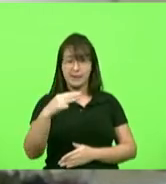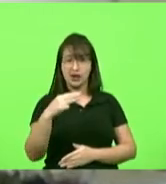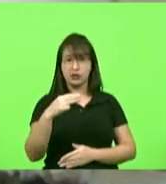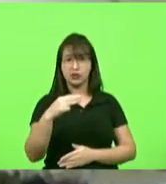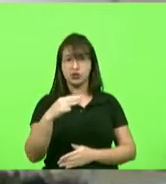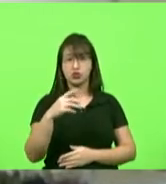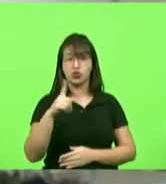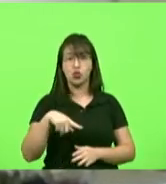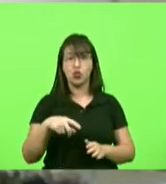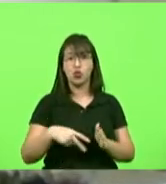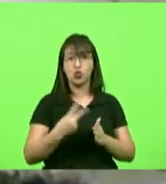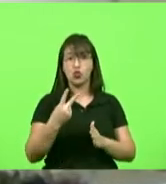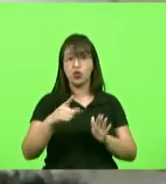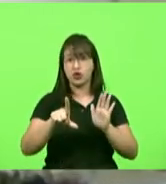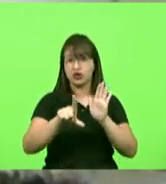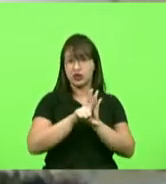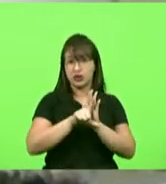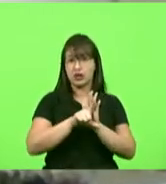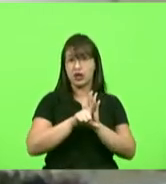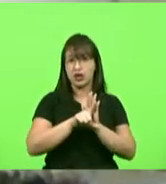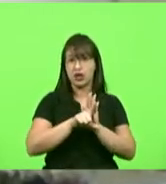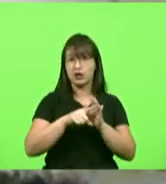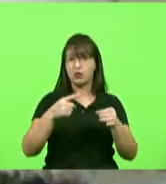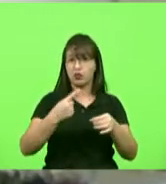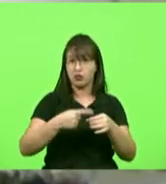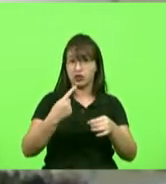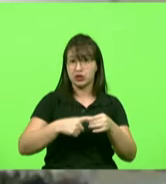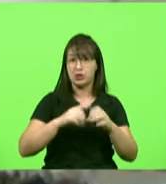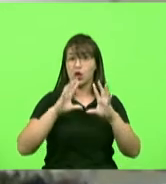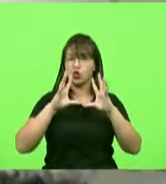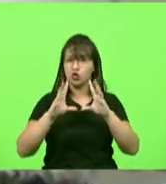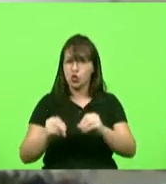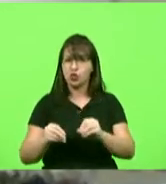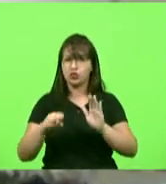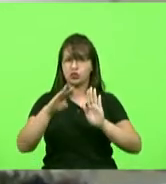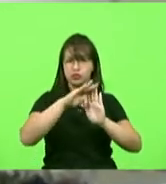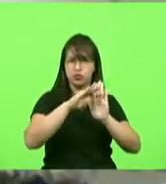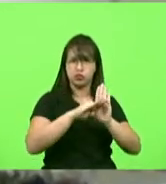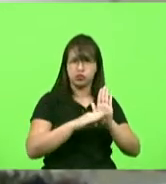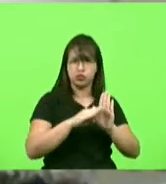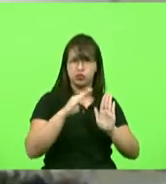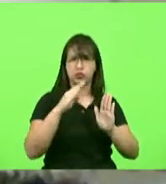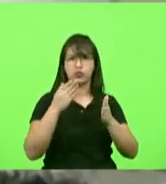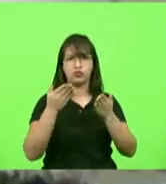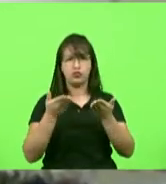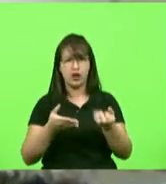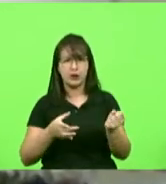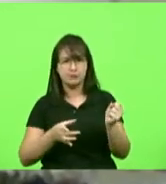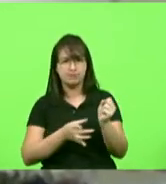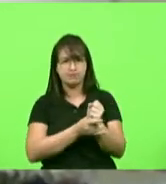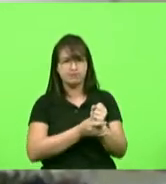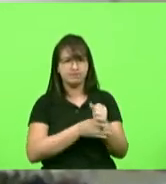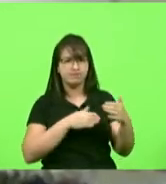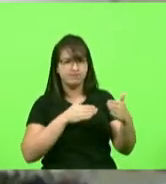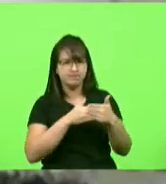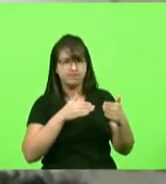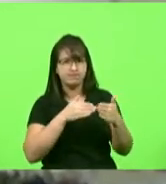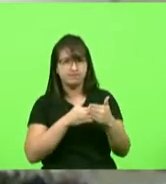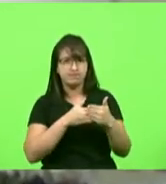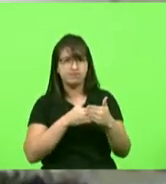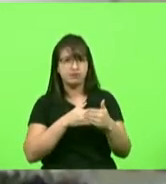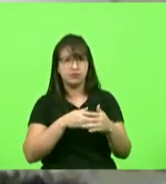municipais todas essas medidas foram de restrição e até de